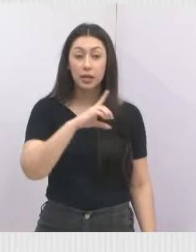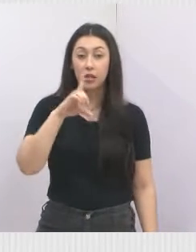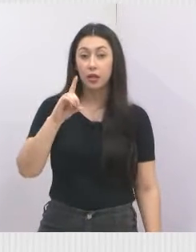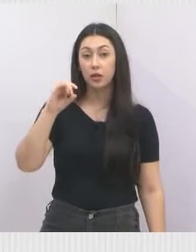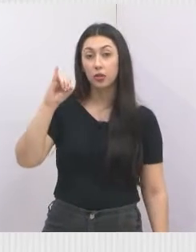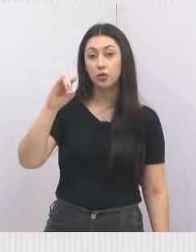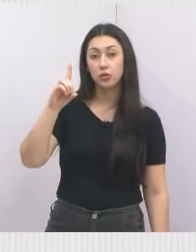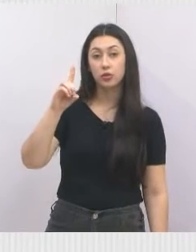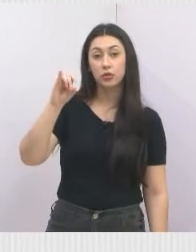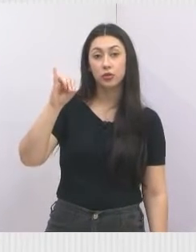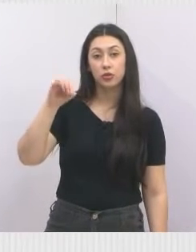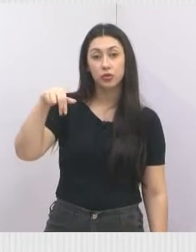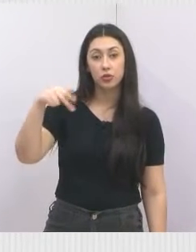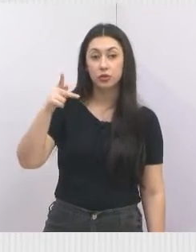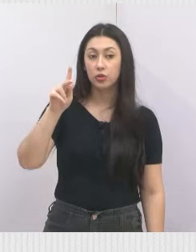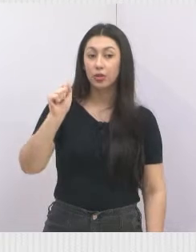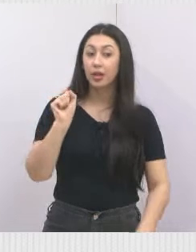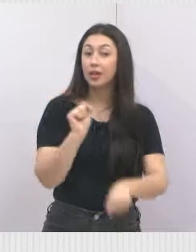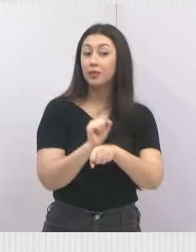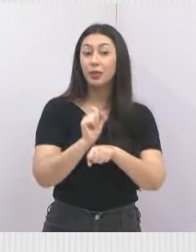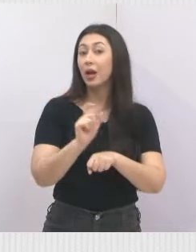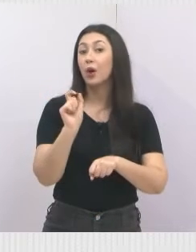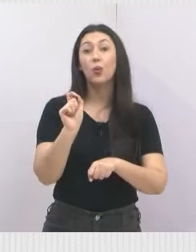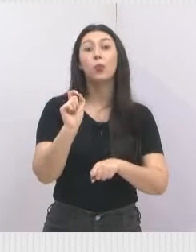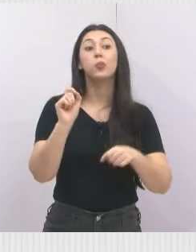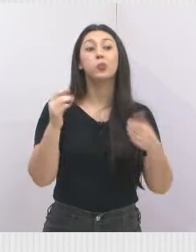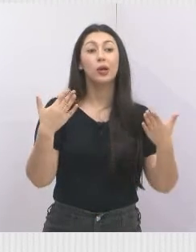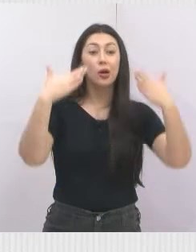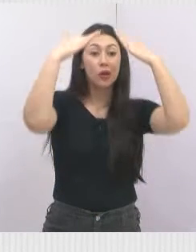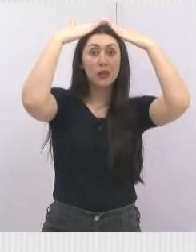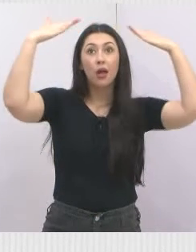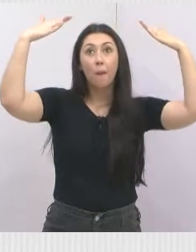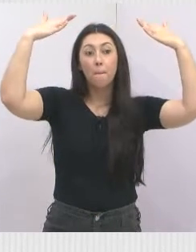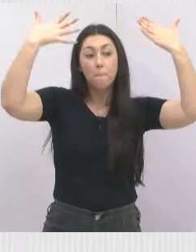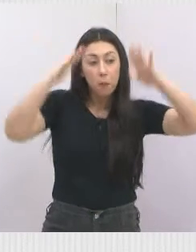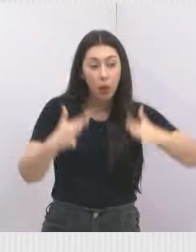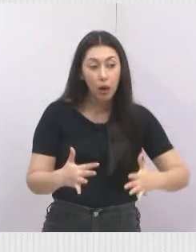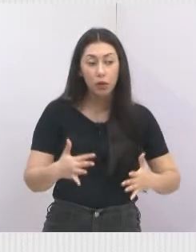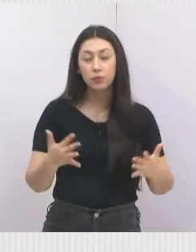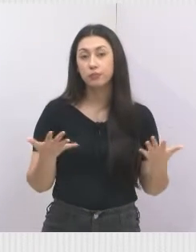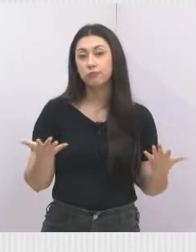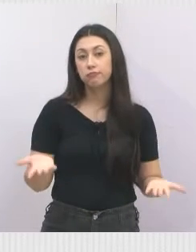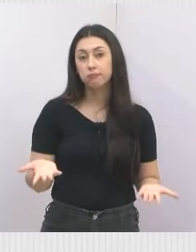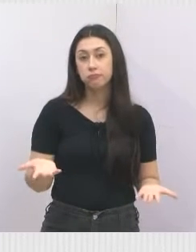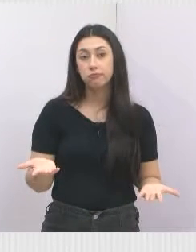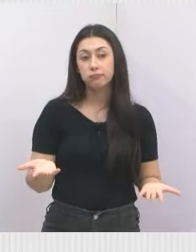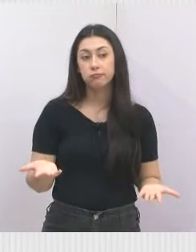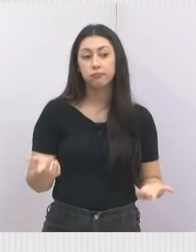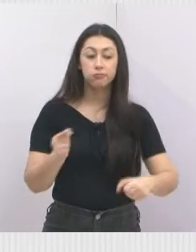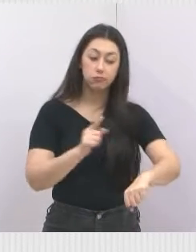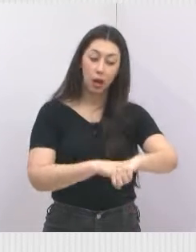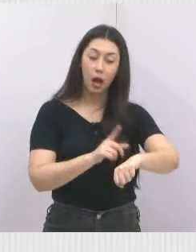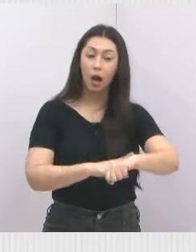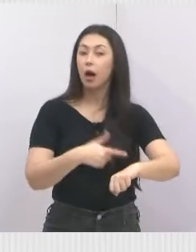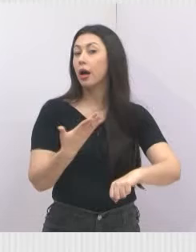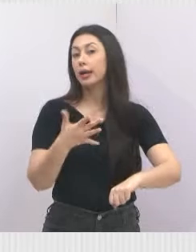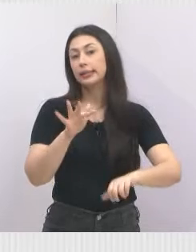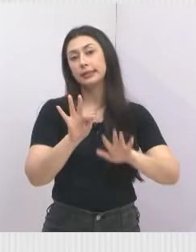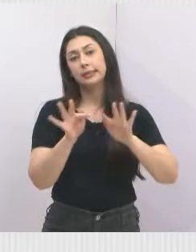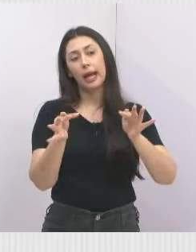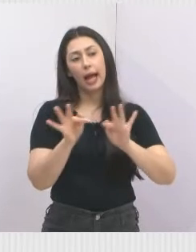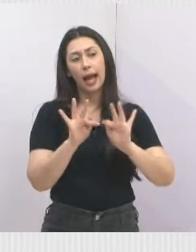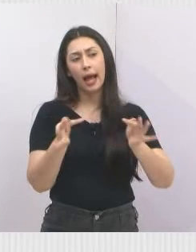Dindinha vai esperar o que mais ali? Vai esperar cair na cabeça de alguém? Tá na hora, não é muito.